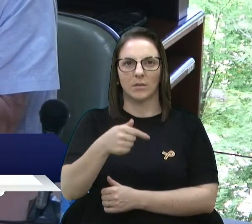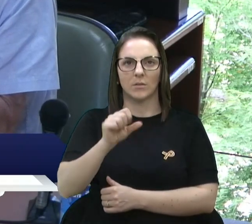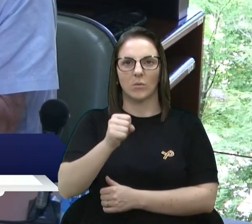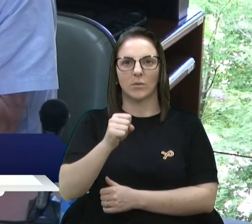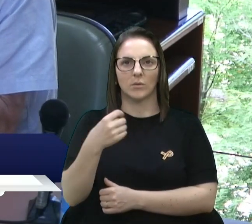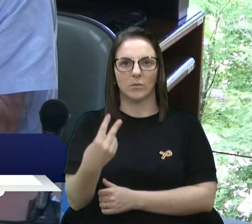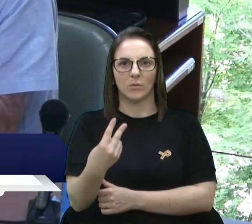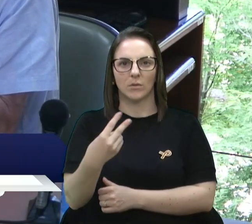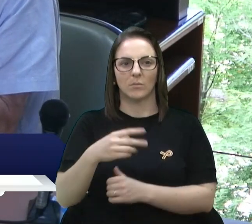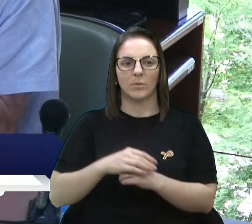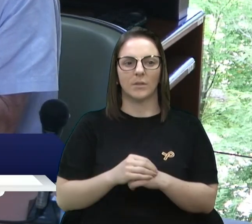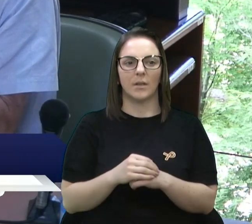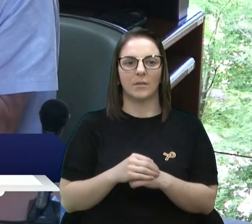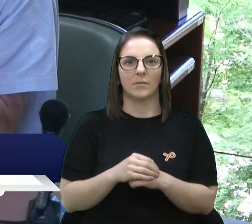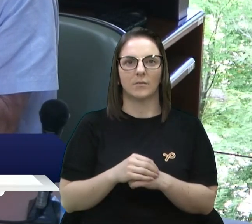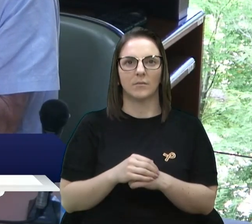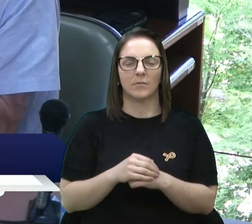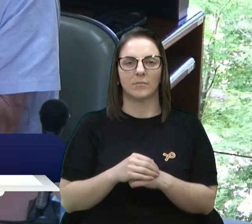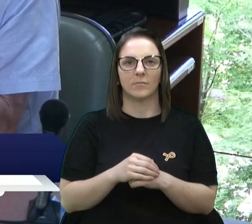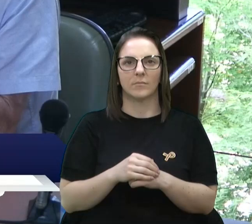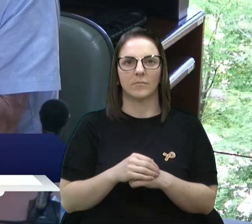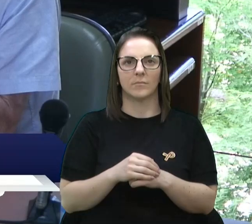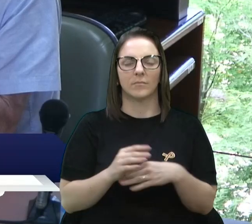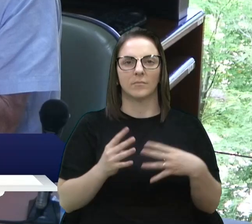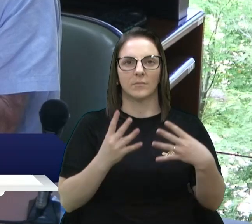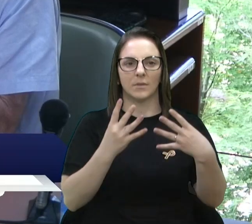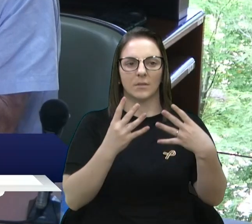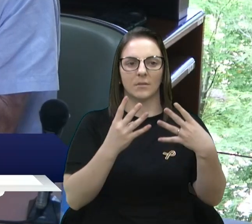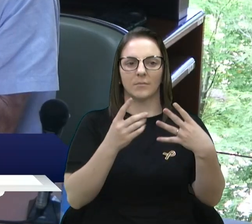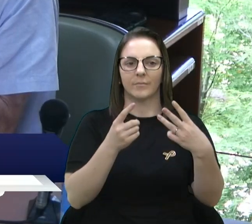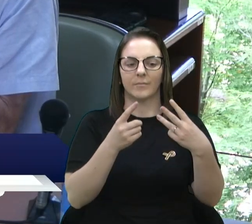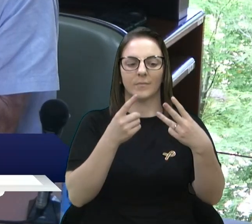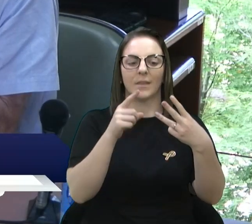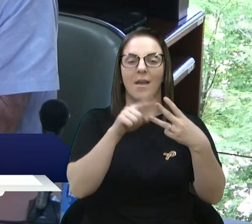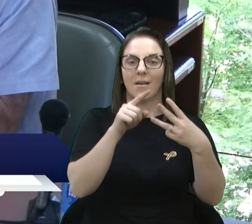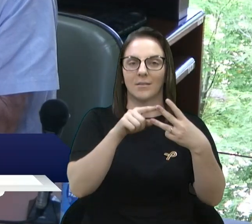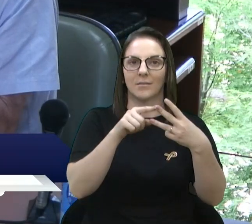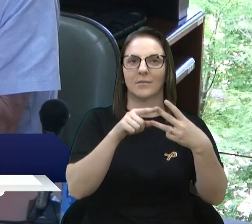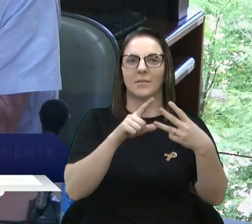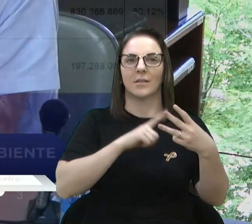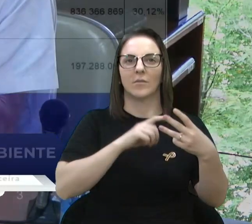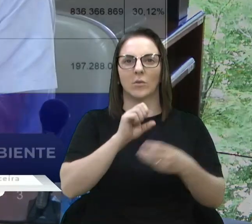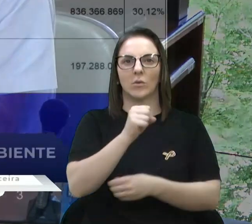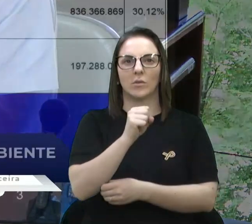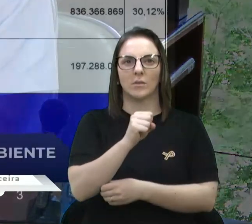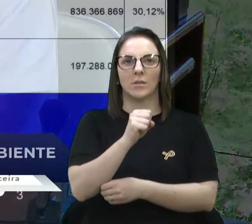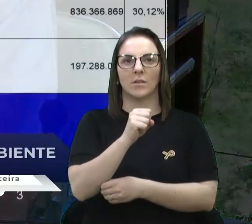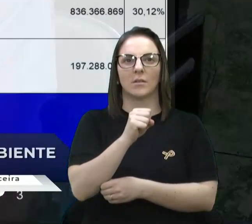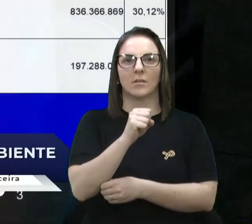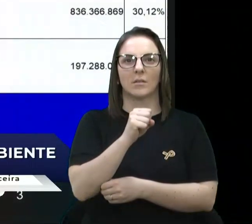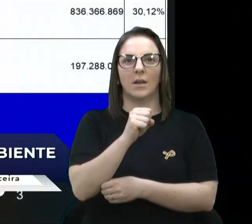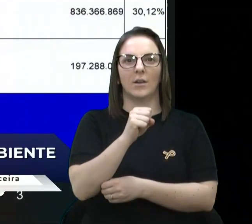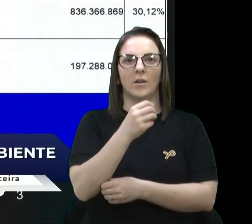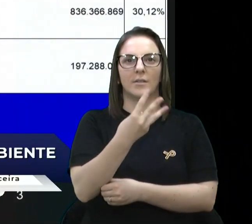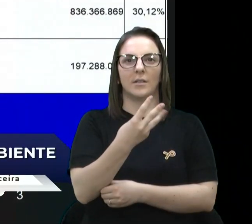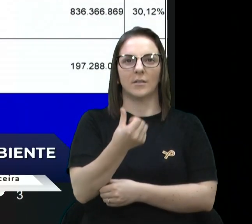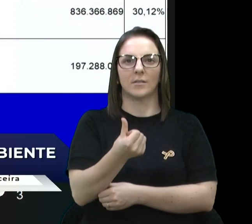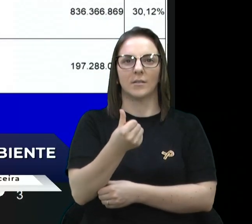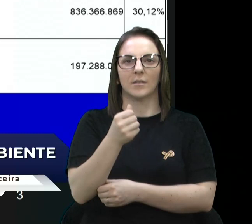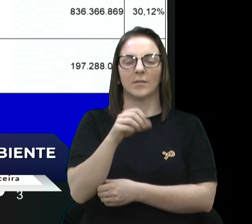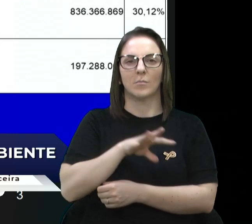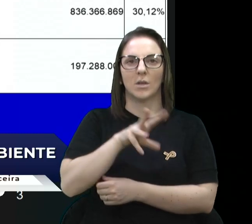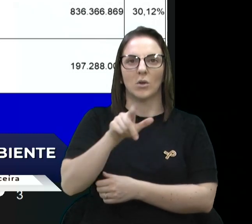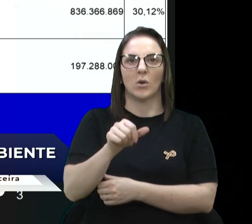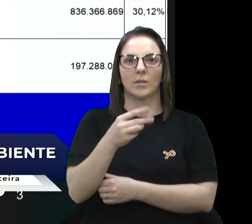Segundo quadrimestre de 2021, 836.366.000.